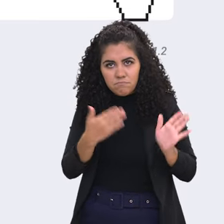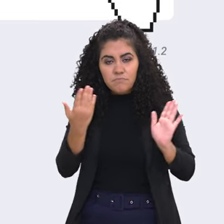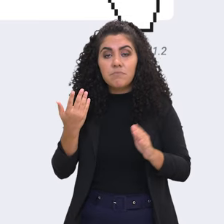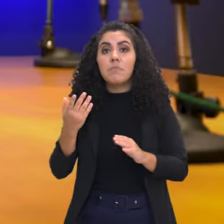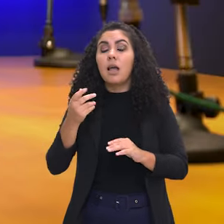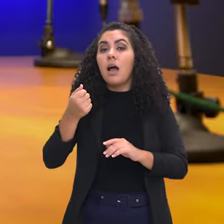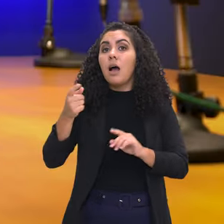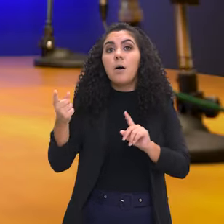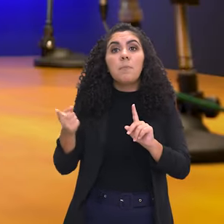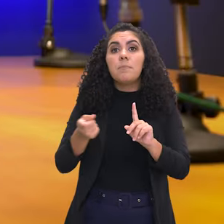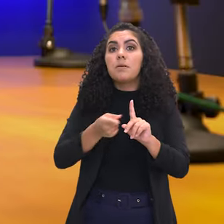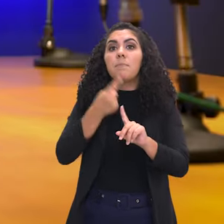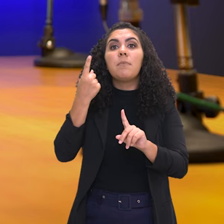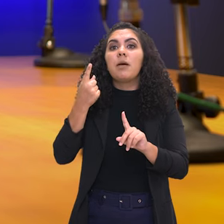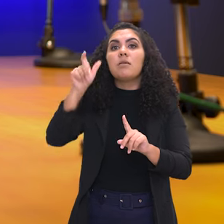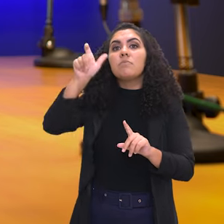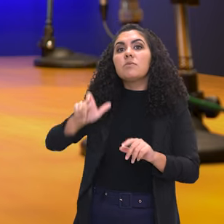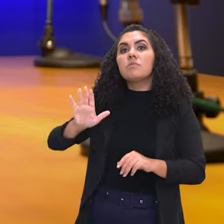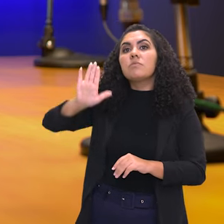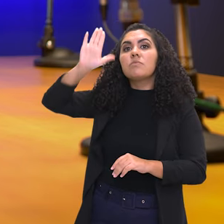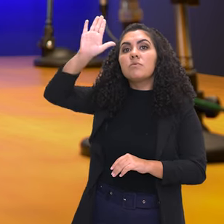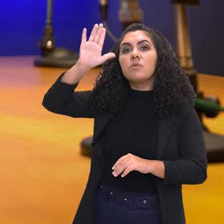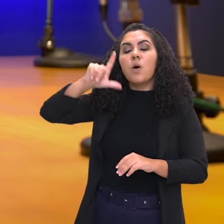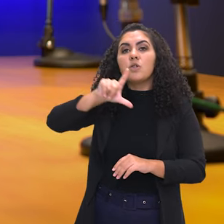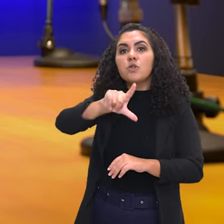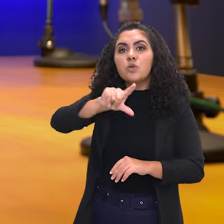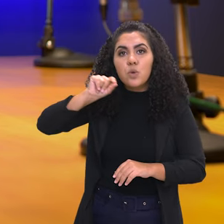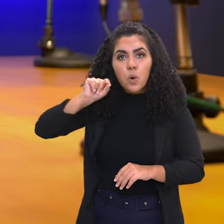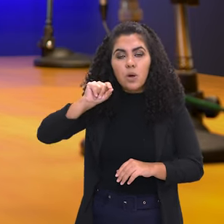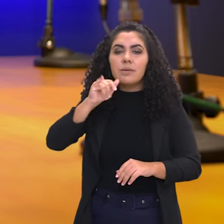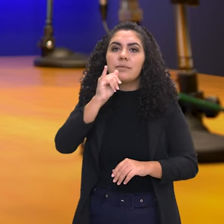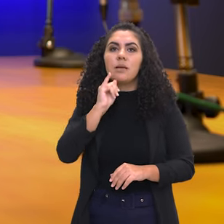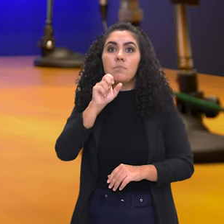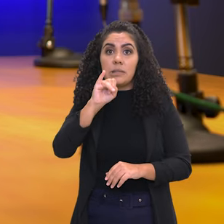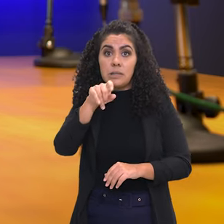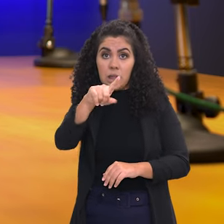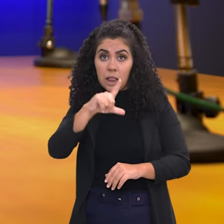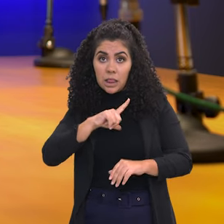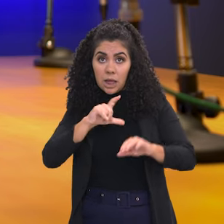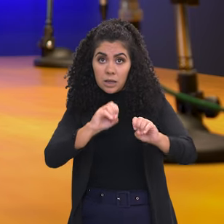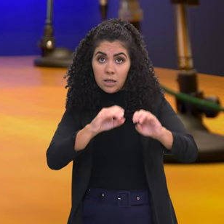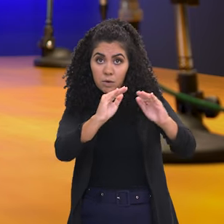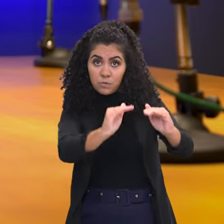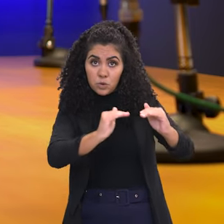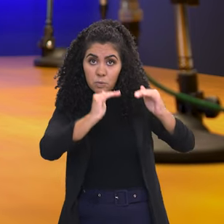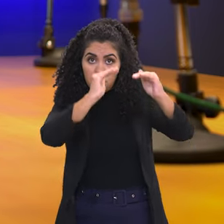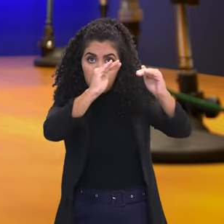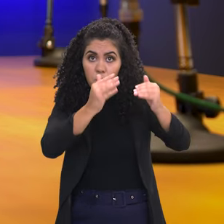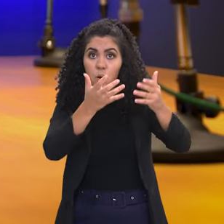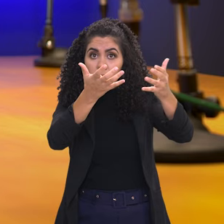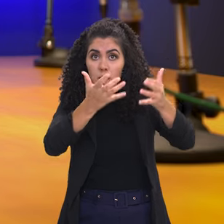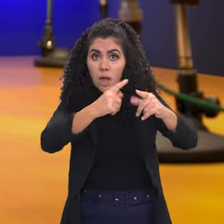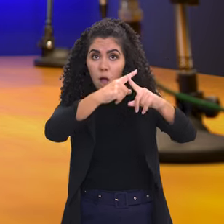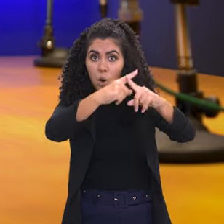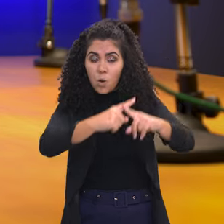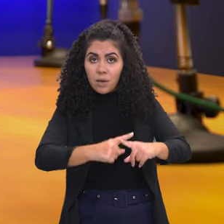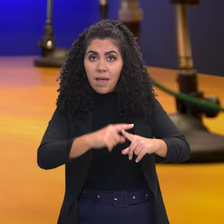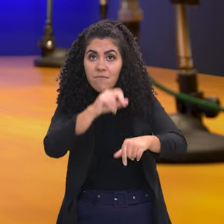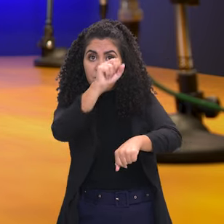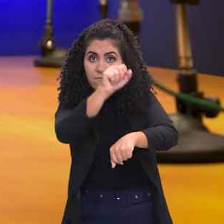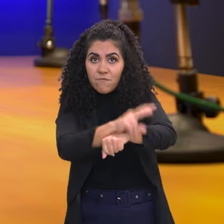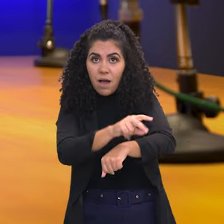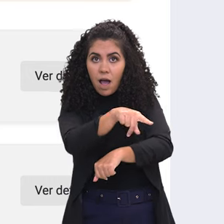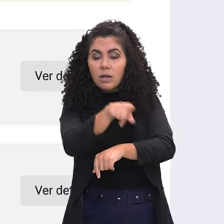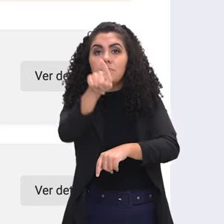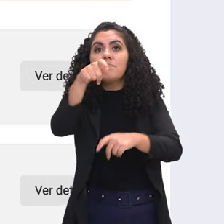avança. Primeira grande escolha do candidato. Se você tem nível superior e você quer concorrer para os cargos de nível superior, você vai